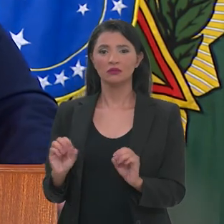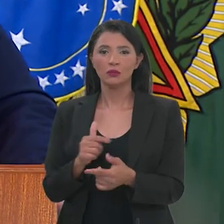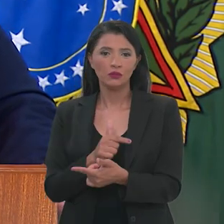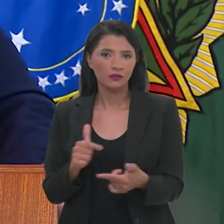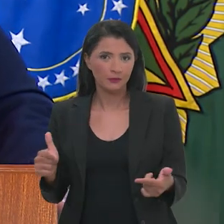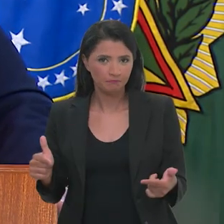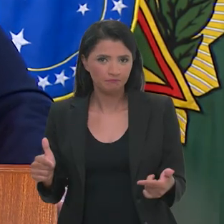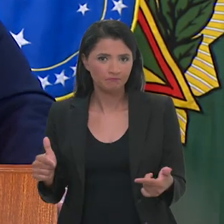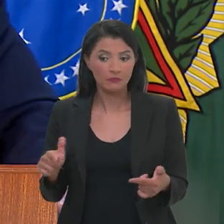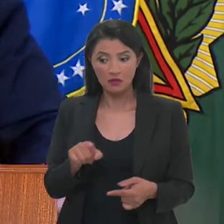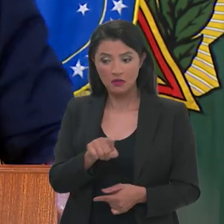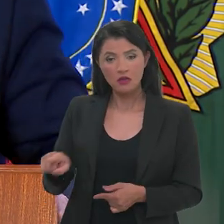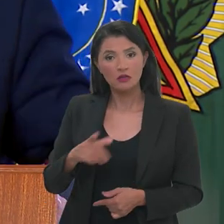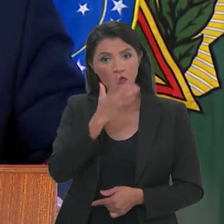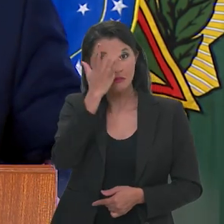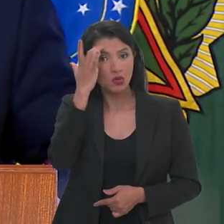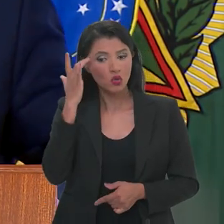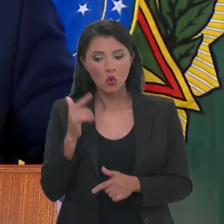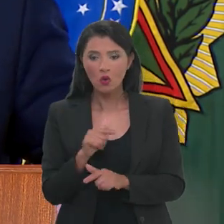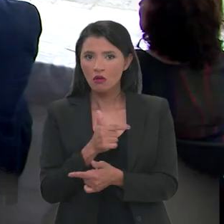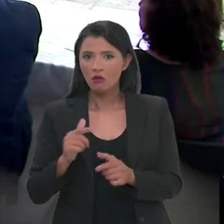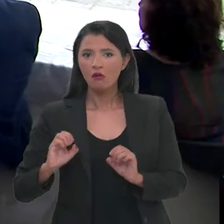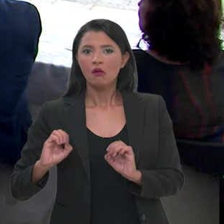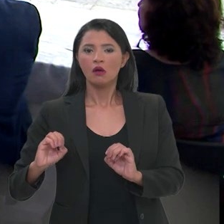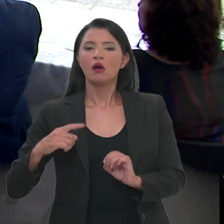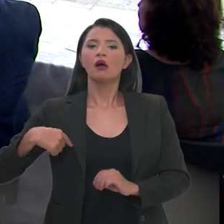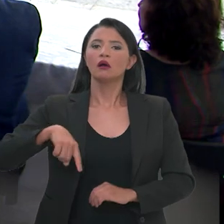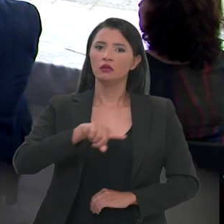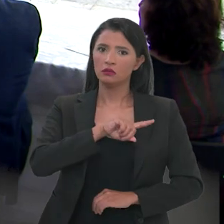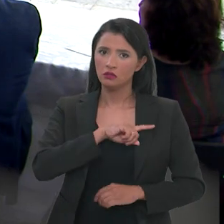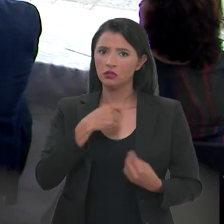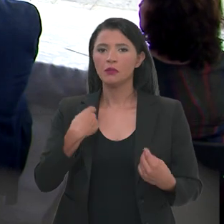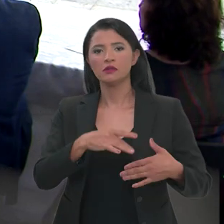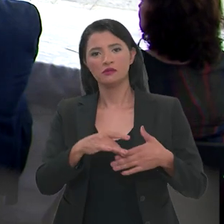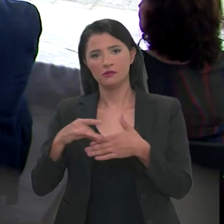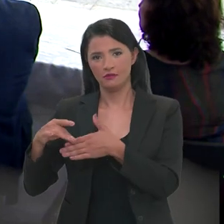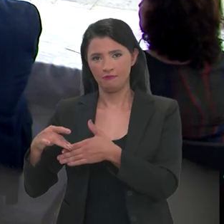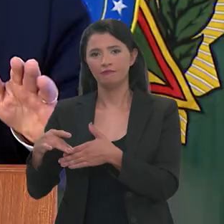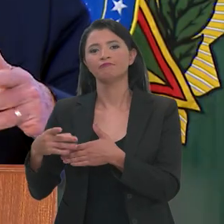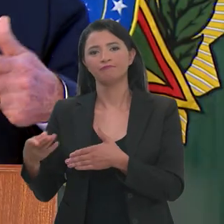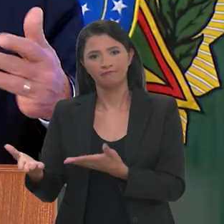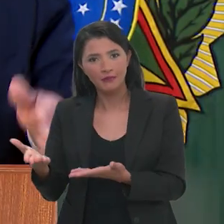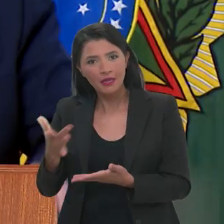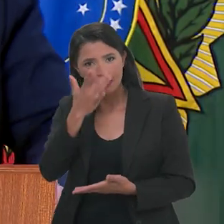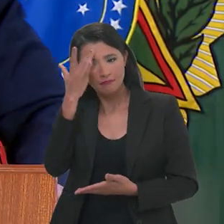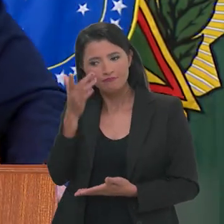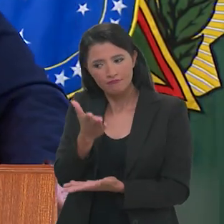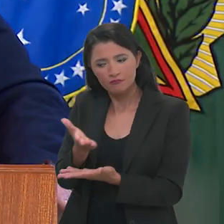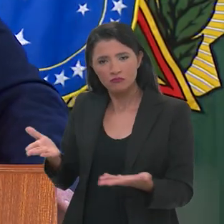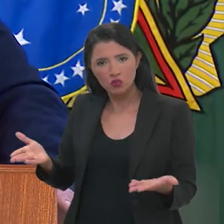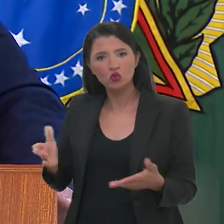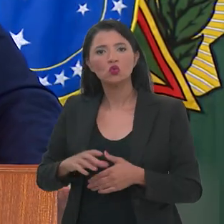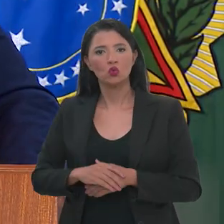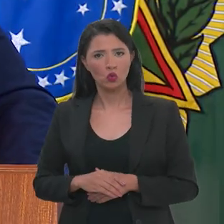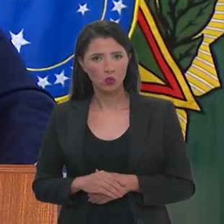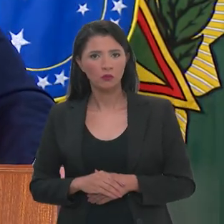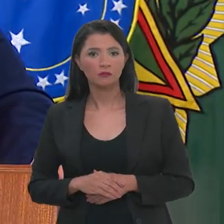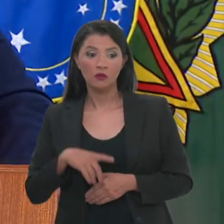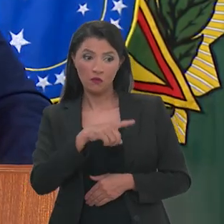nada. É para essas pessoas que não tem nada que a gente precisa levar um pouco. E é para essa gente